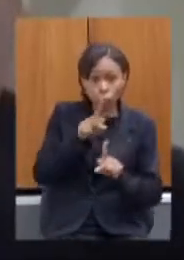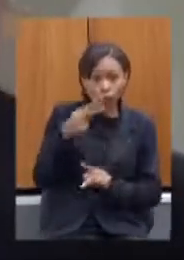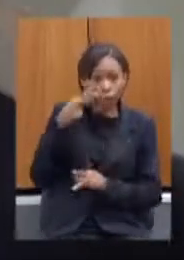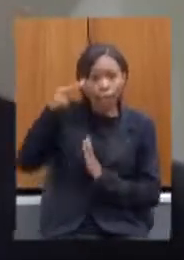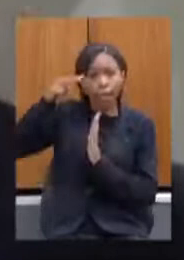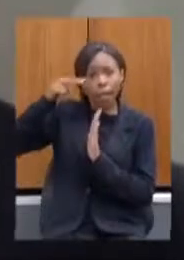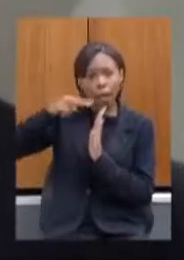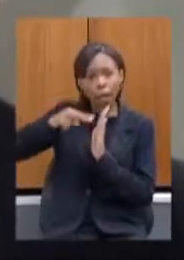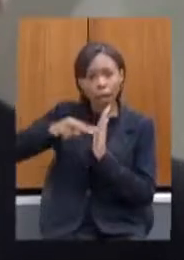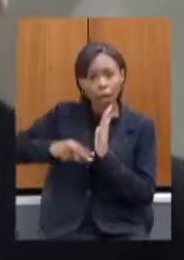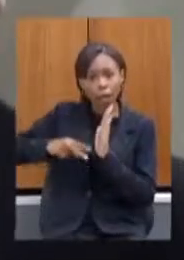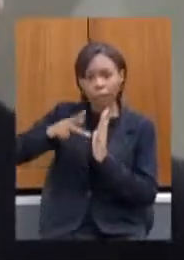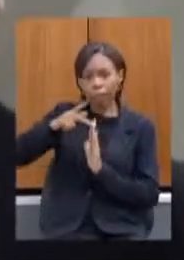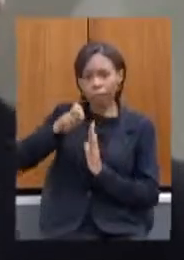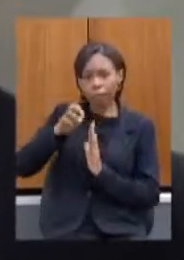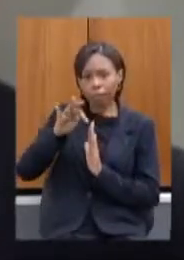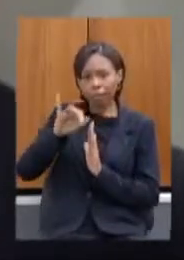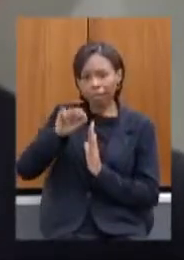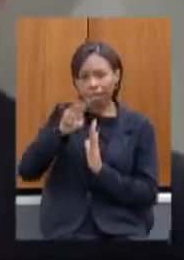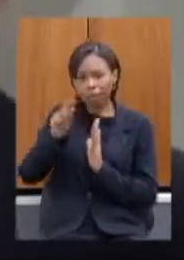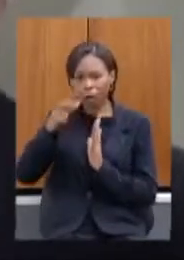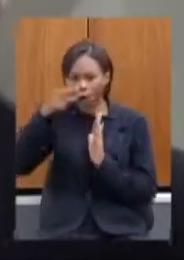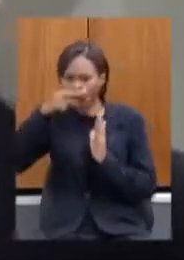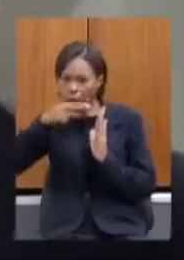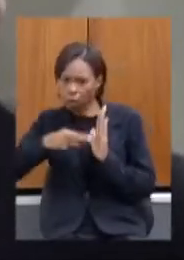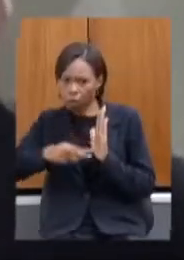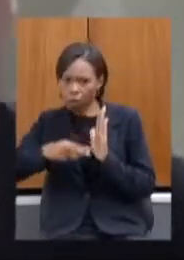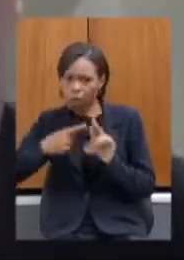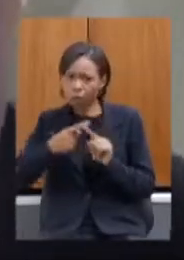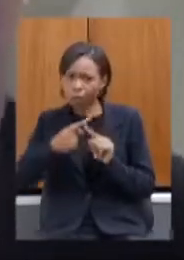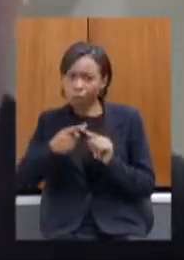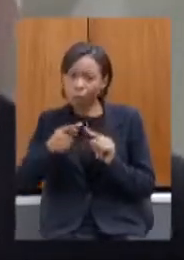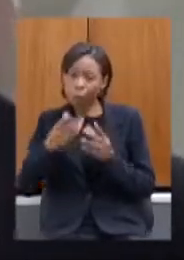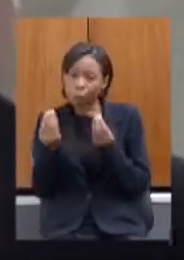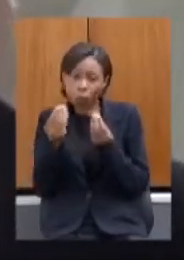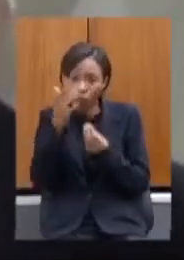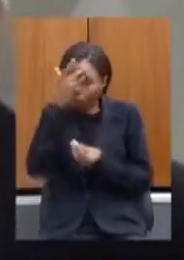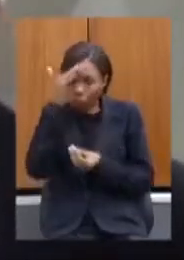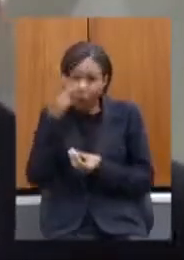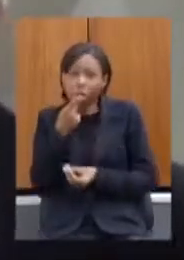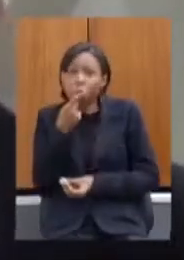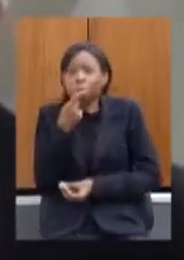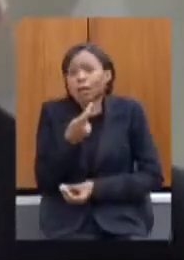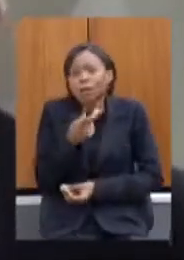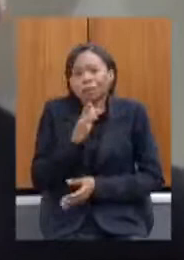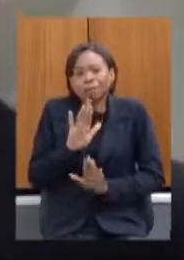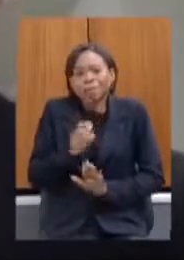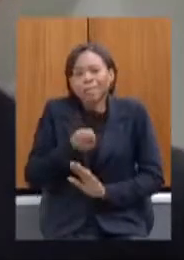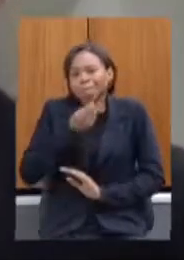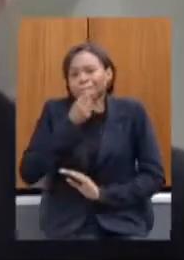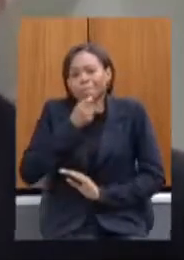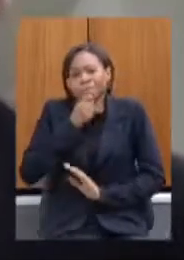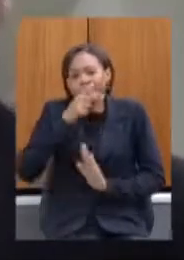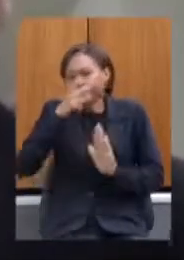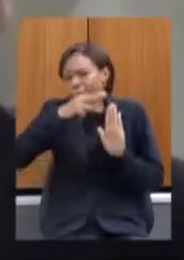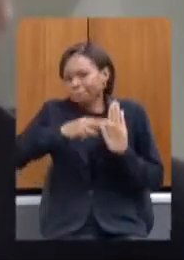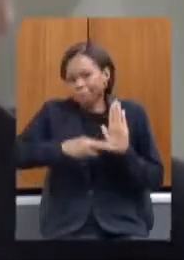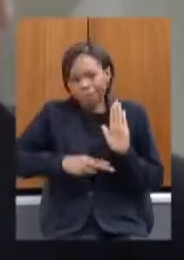lá porque tem muita gente que fala sem pelo menos ler pelo menos para saber